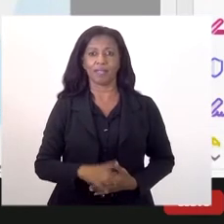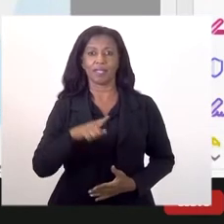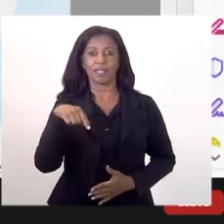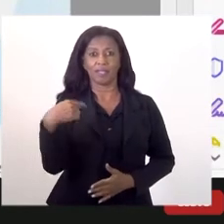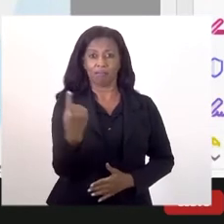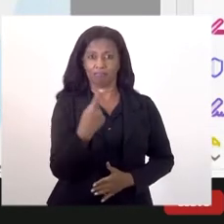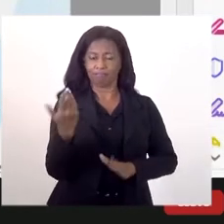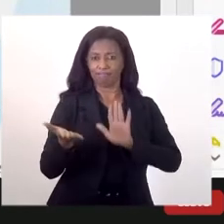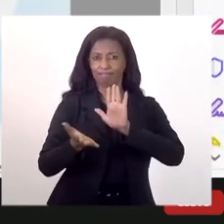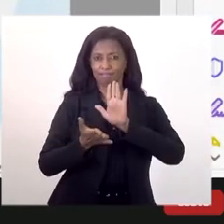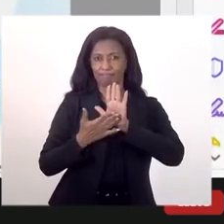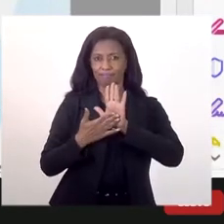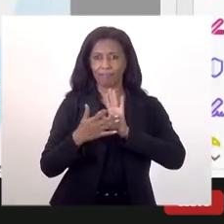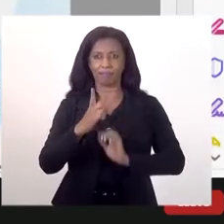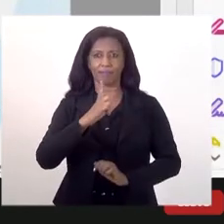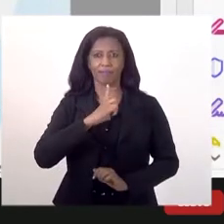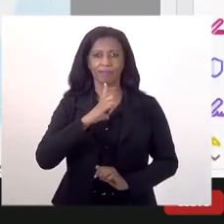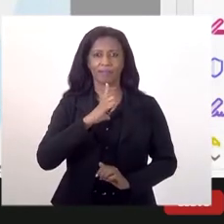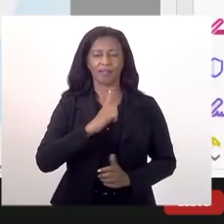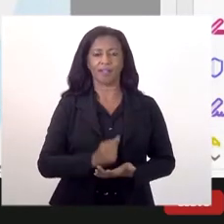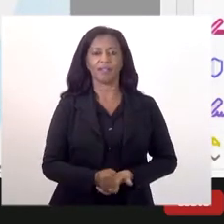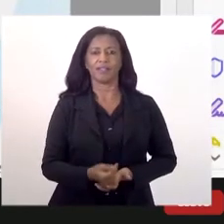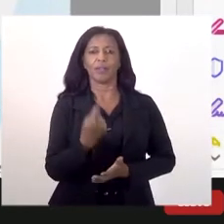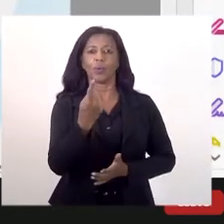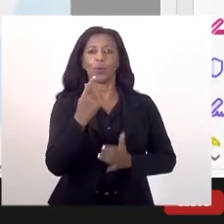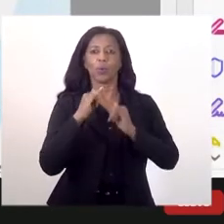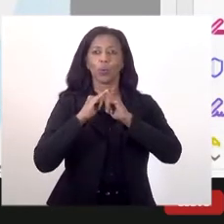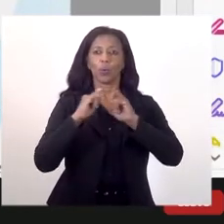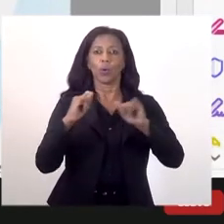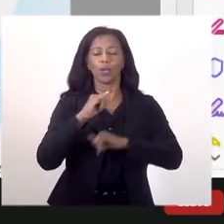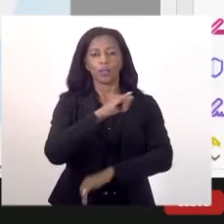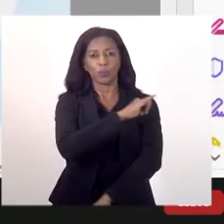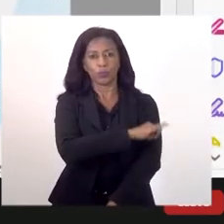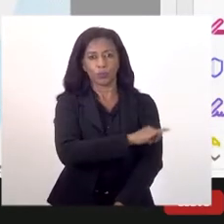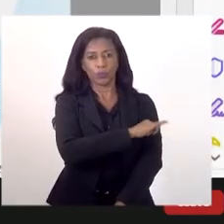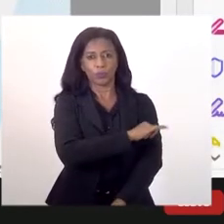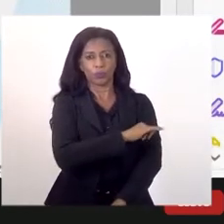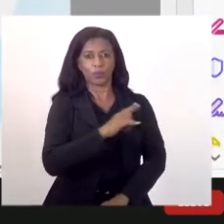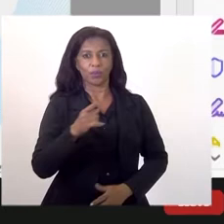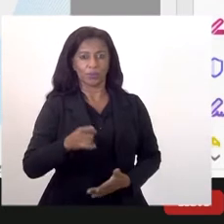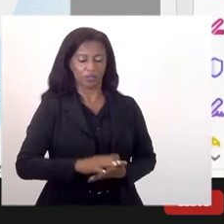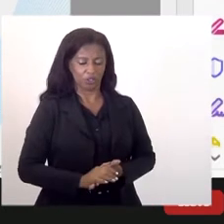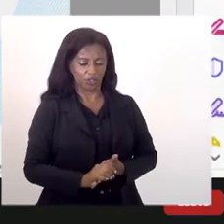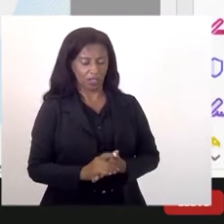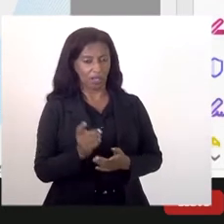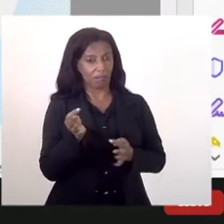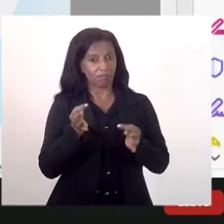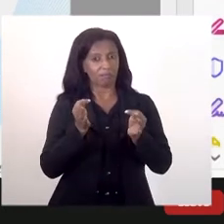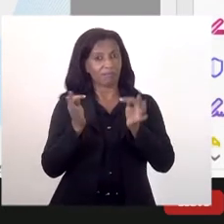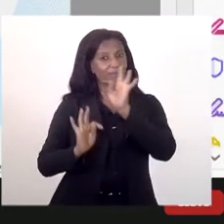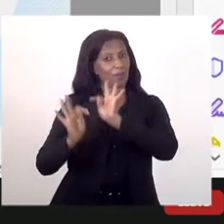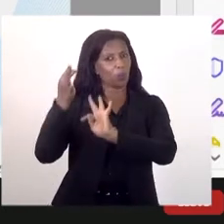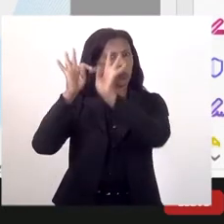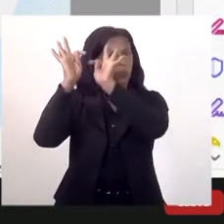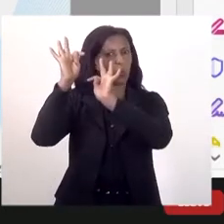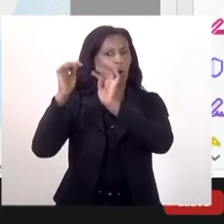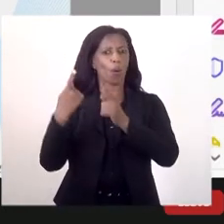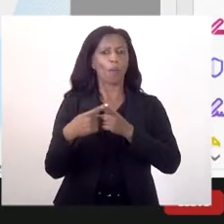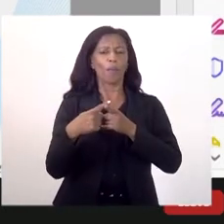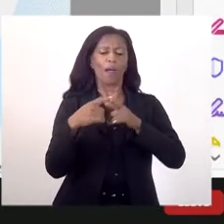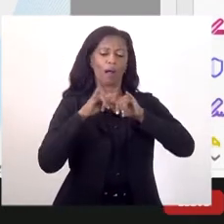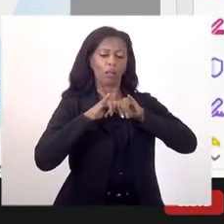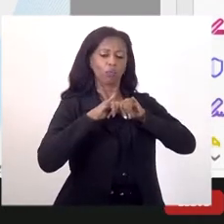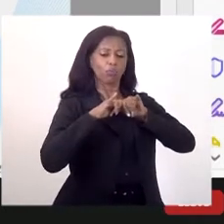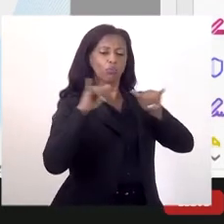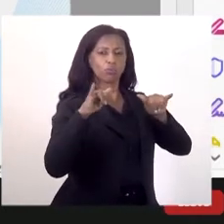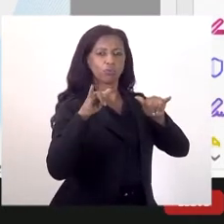proposta é ter um anúncio de que o Rio de Janeiro está na vanguarda da tecnologia. E por que eu falo um anúncio e